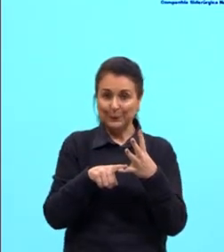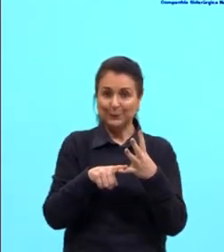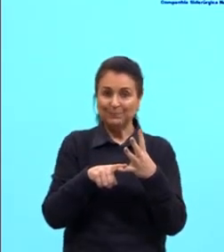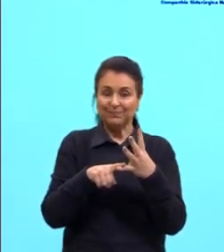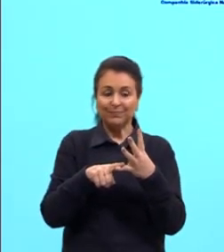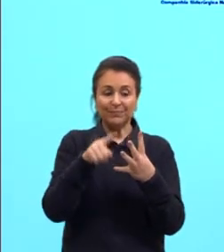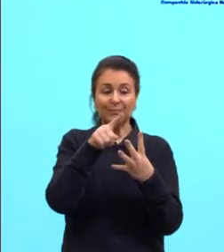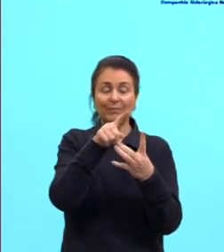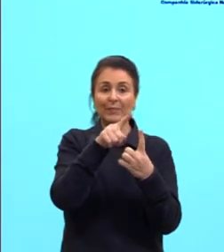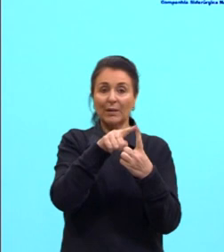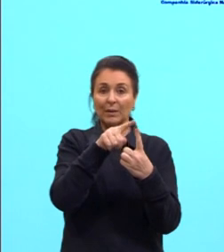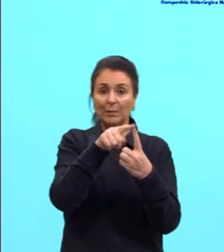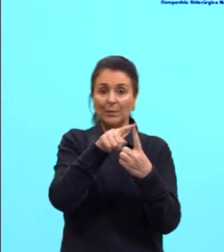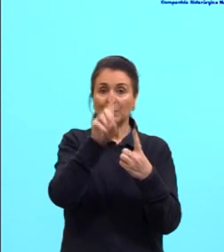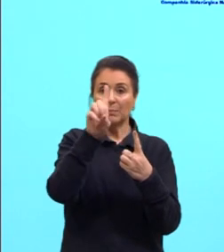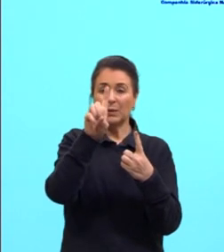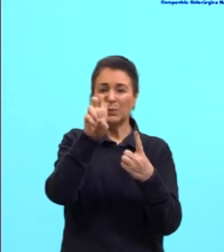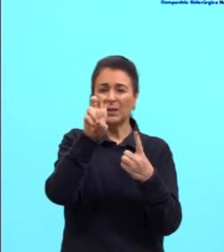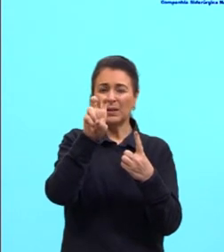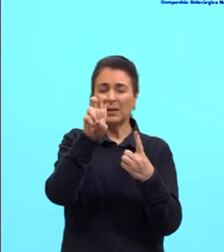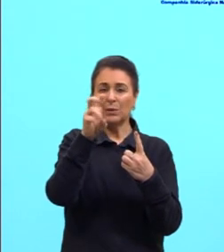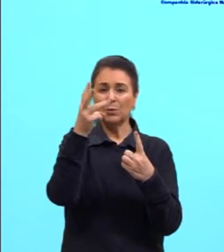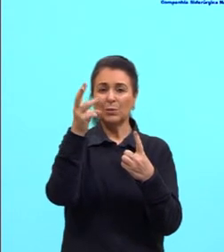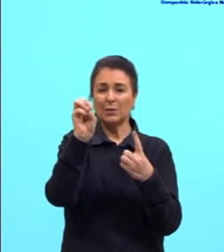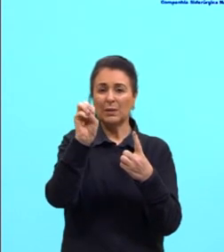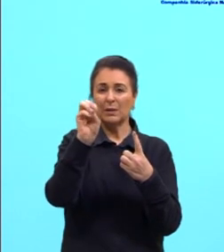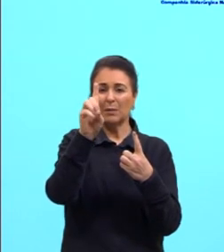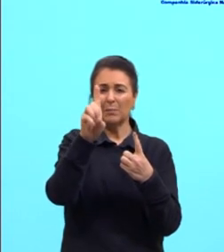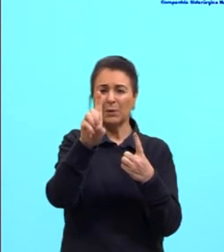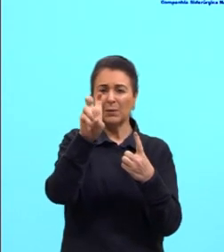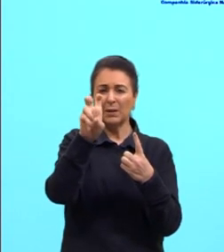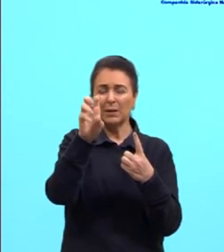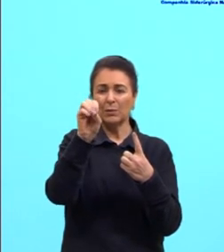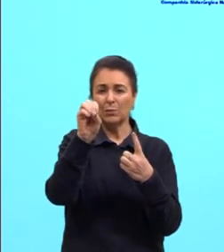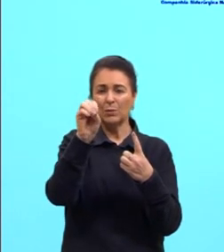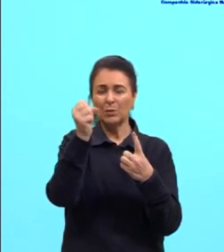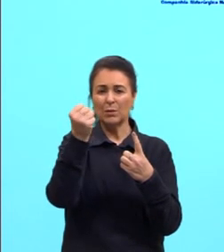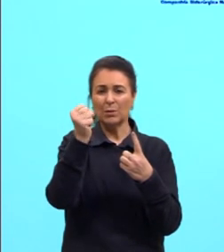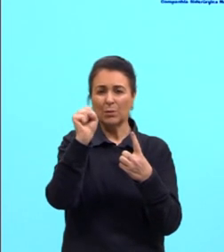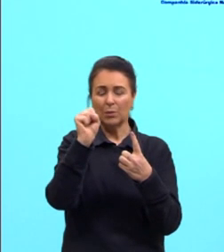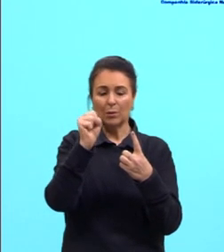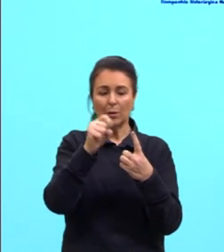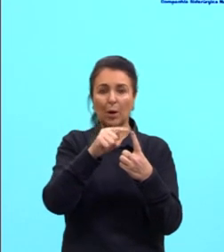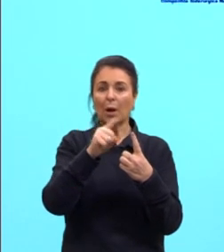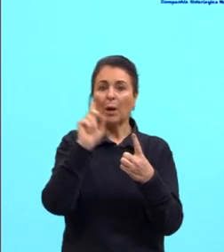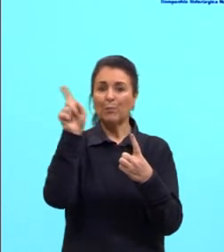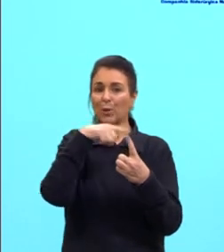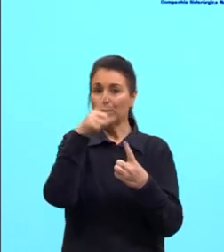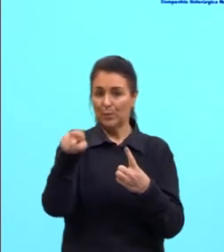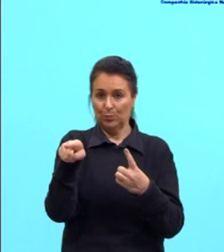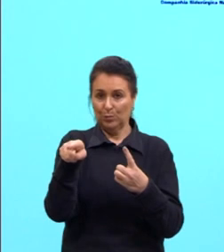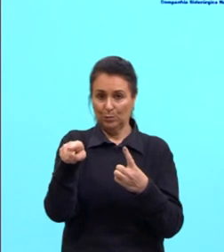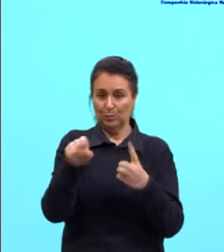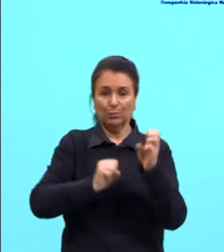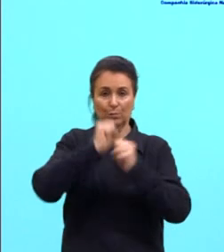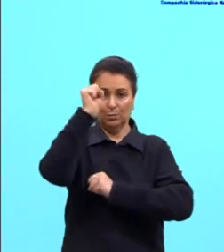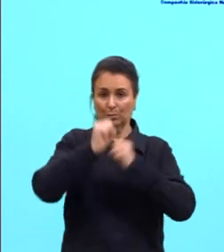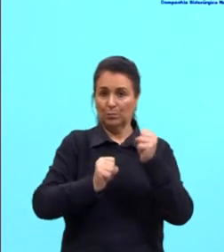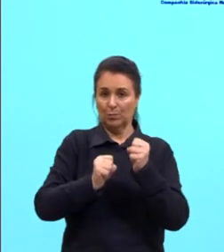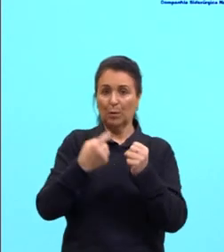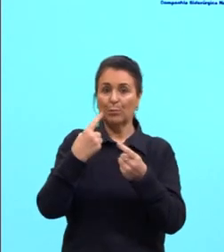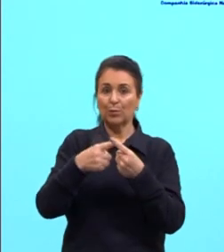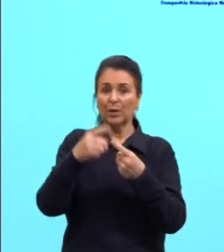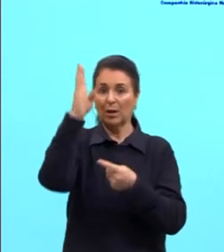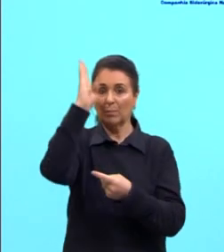A primeira parte, 1530 a 1508, era proibida a indústria porque nós éramos colônia. Então, era tudo produzido pela